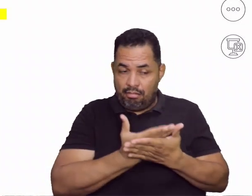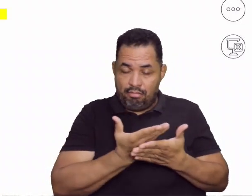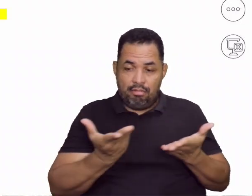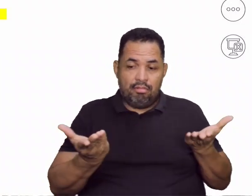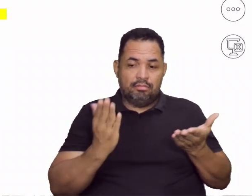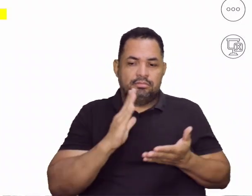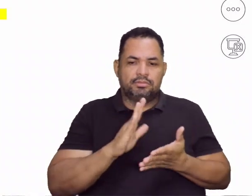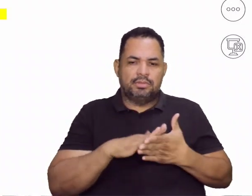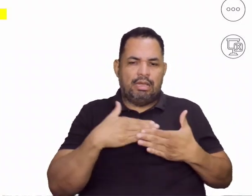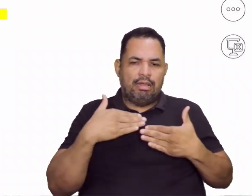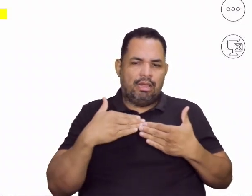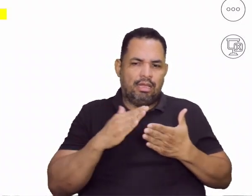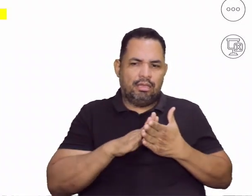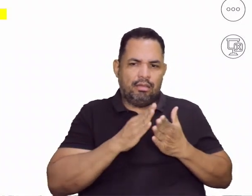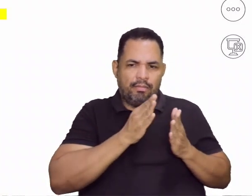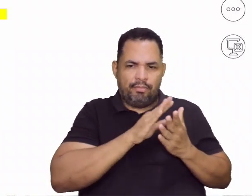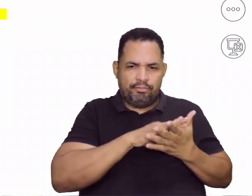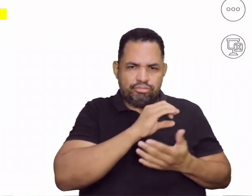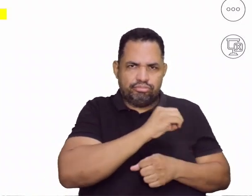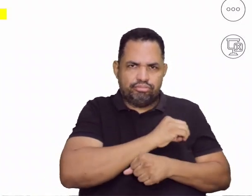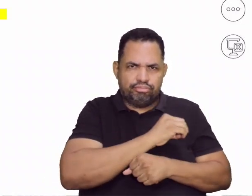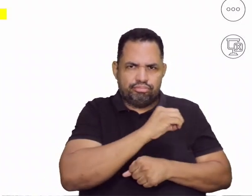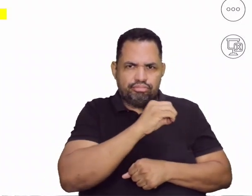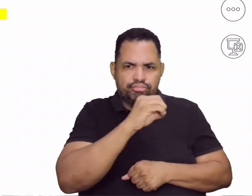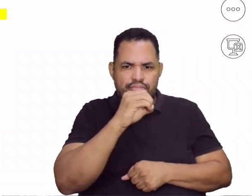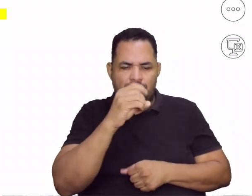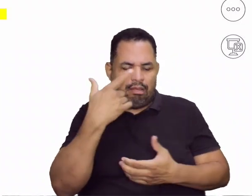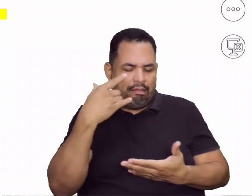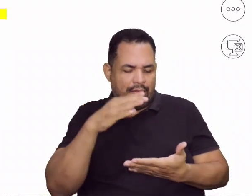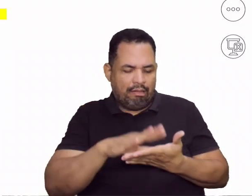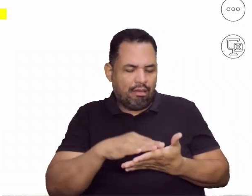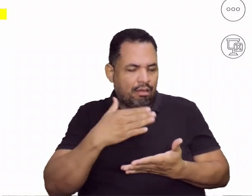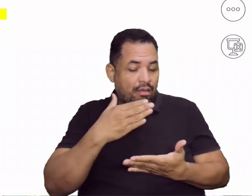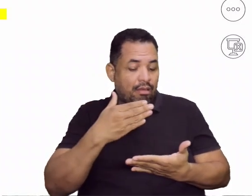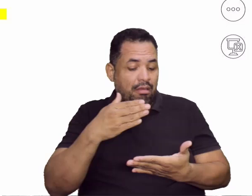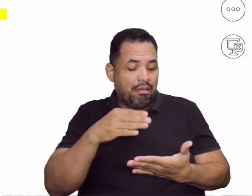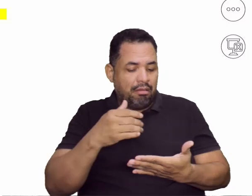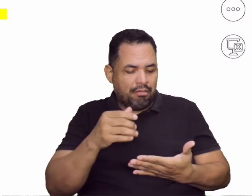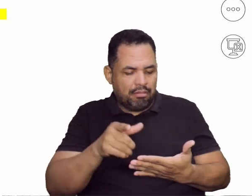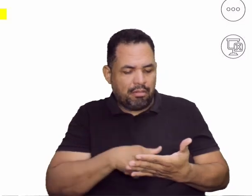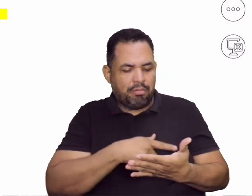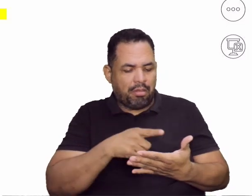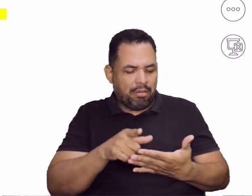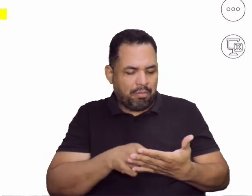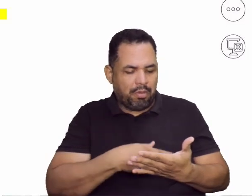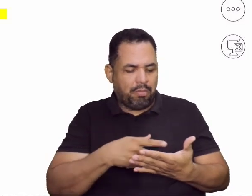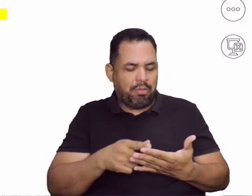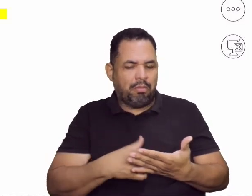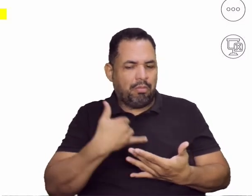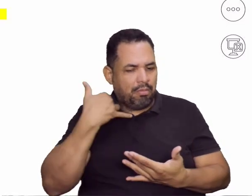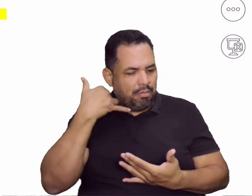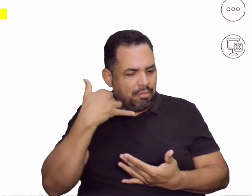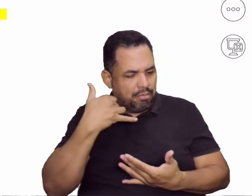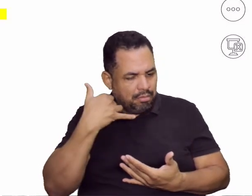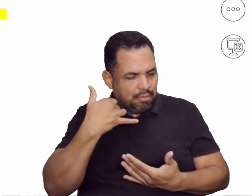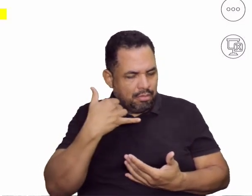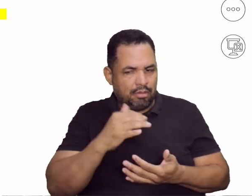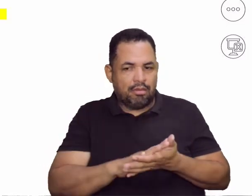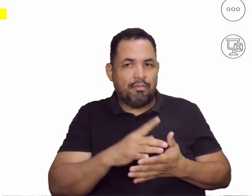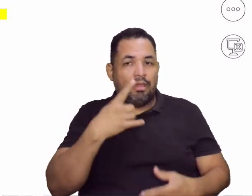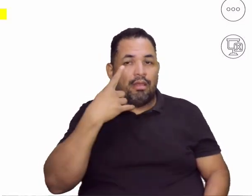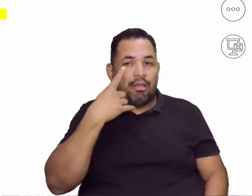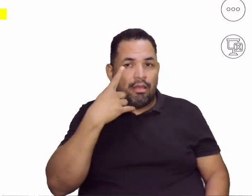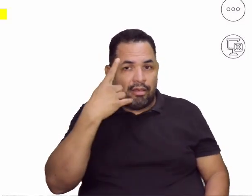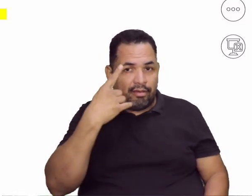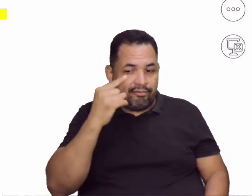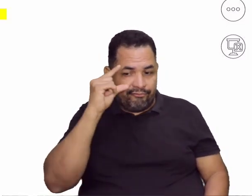extenso demais aí na frente de um celular ou de um computador, a nossa vista vai ficar prejudicada ao longo do